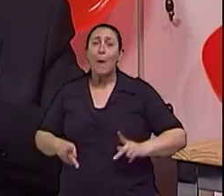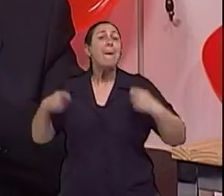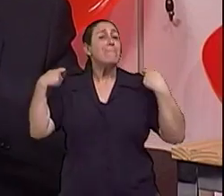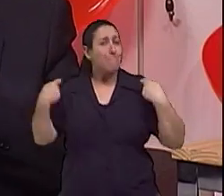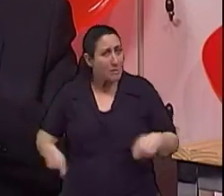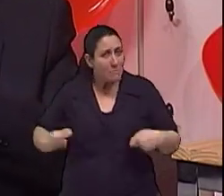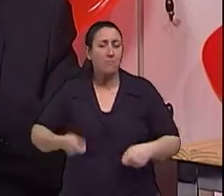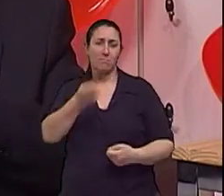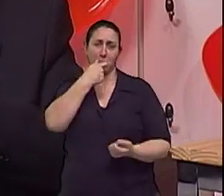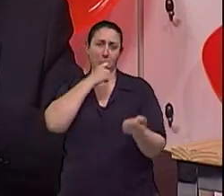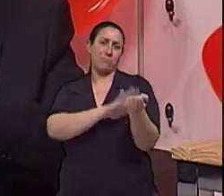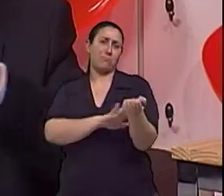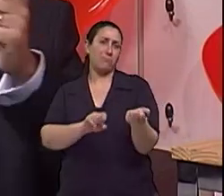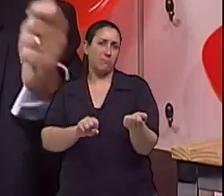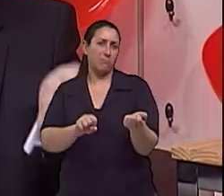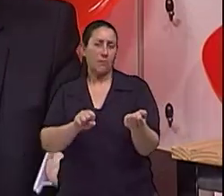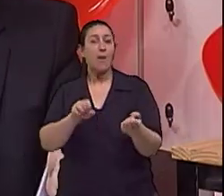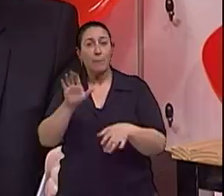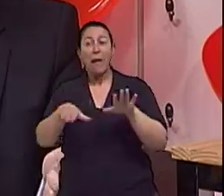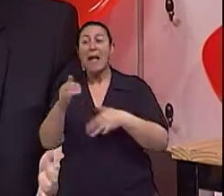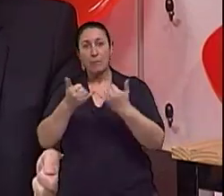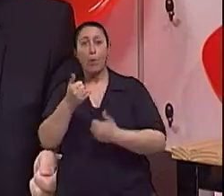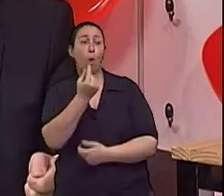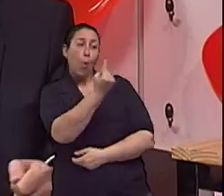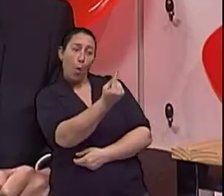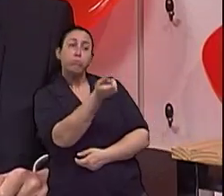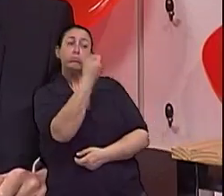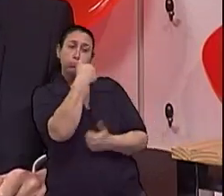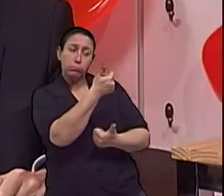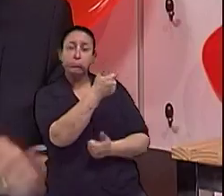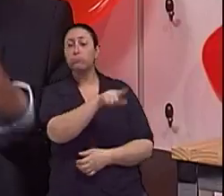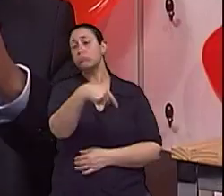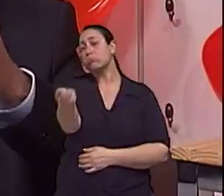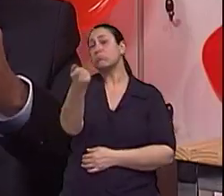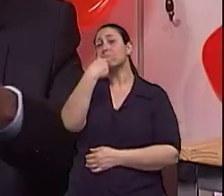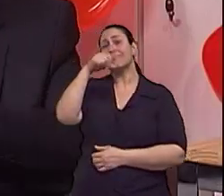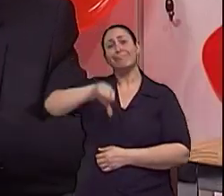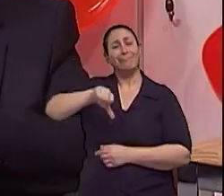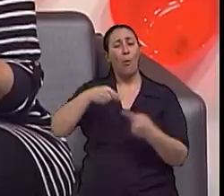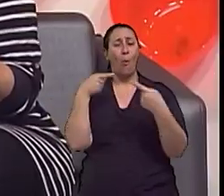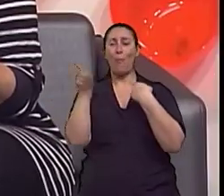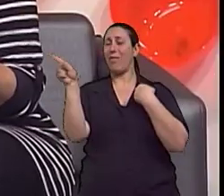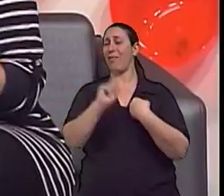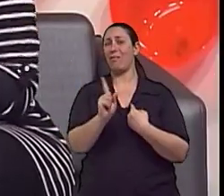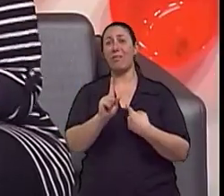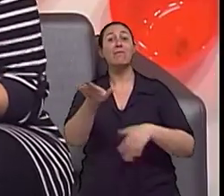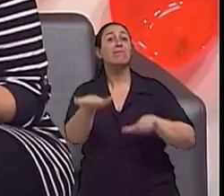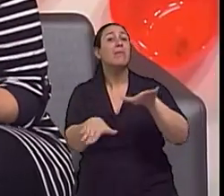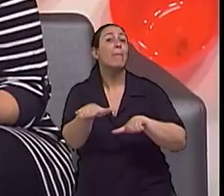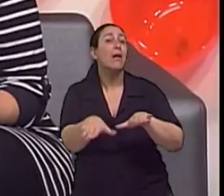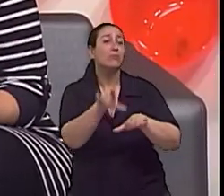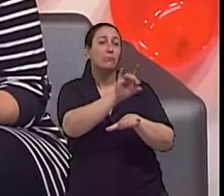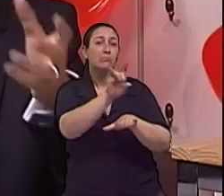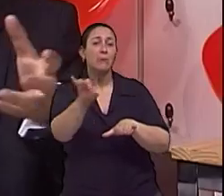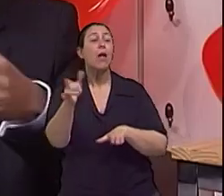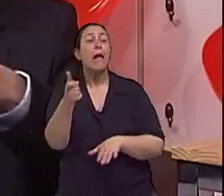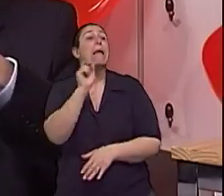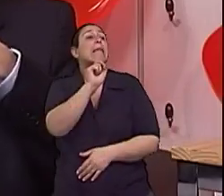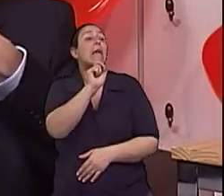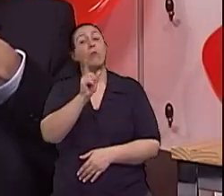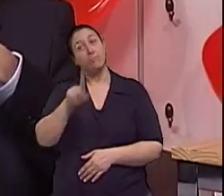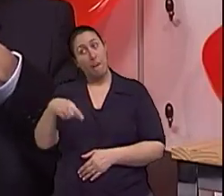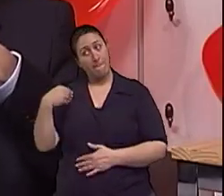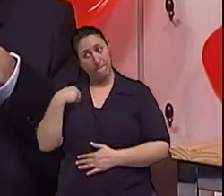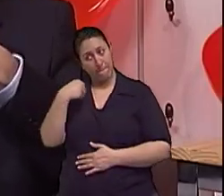a medicação, o que é bom para um, pode não ser bom para outro, pode ter efeito colateral para outro. E quem vai me dizer isso, o meu especialista? Exatamente. Tem algumas